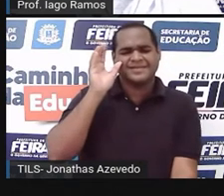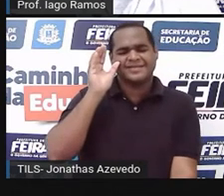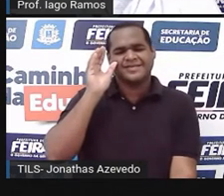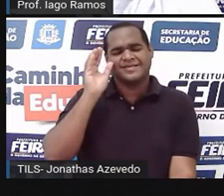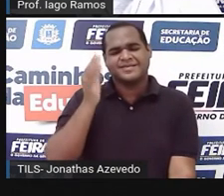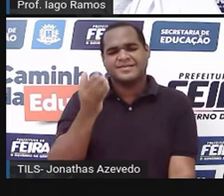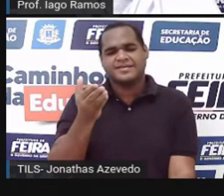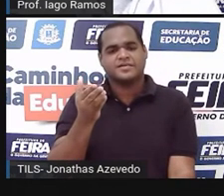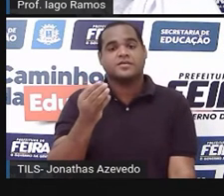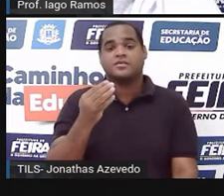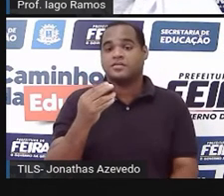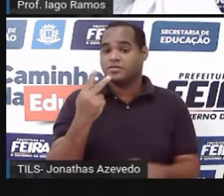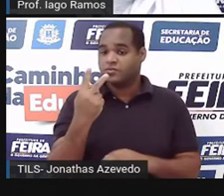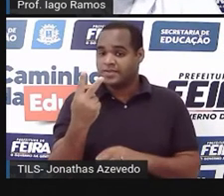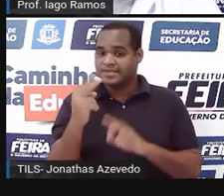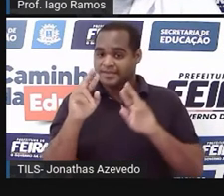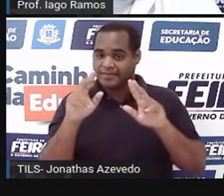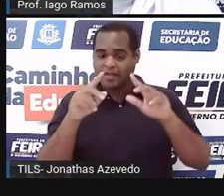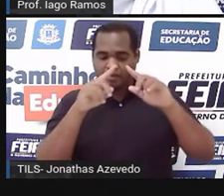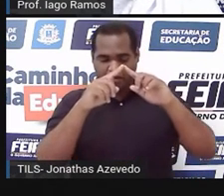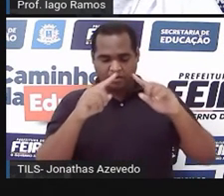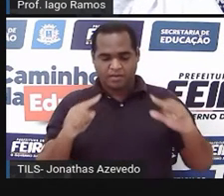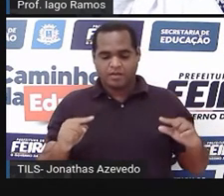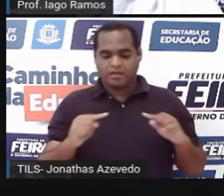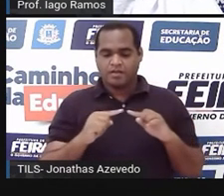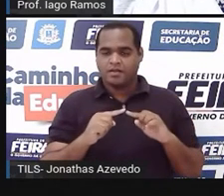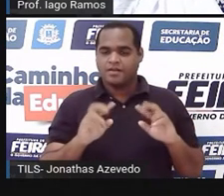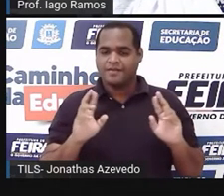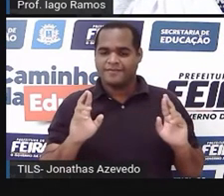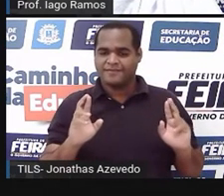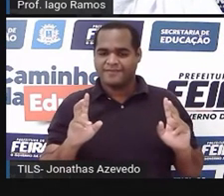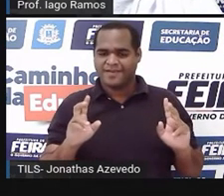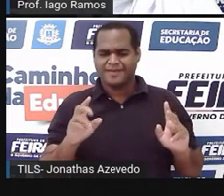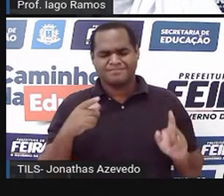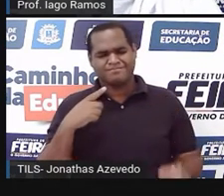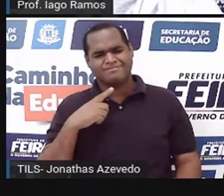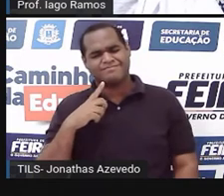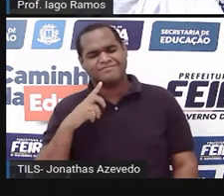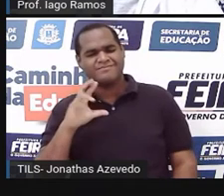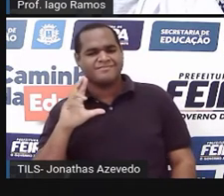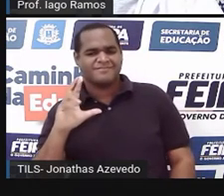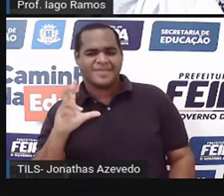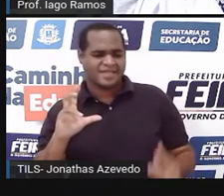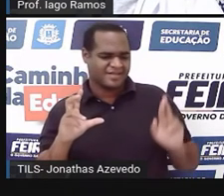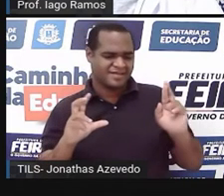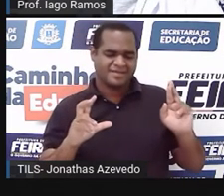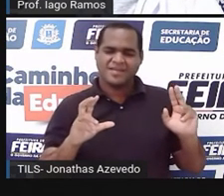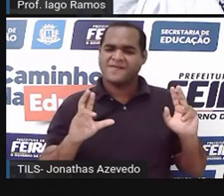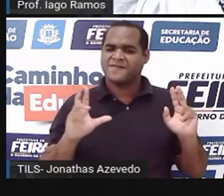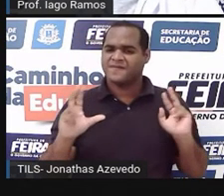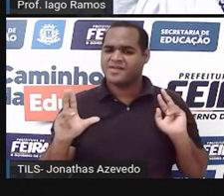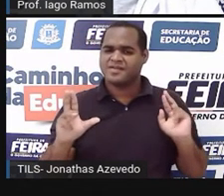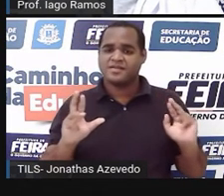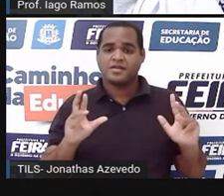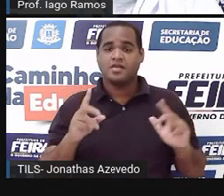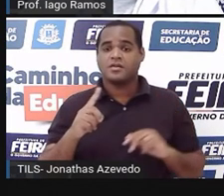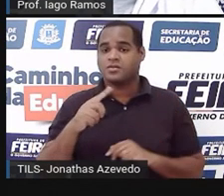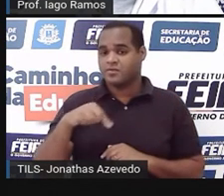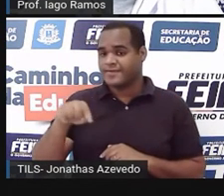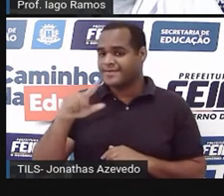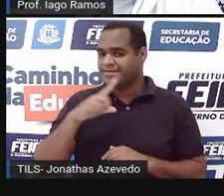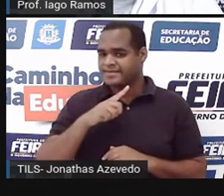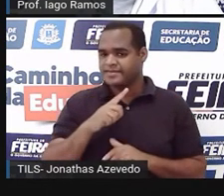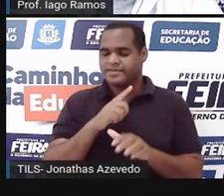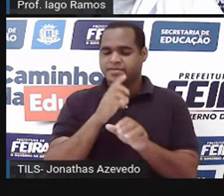dois triângulos diferentes, dois tipos de triângulos diferentes e a gente está somando os